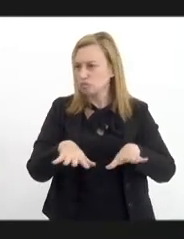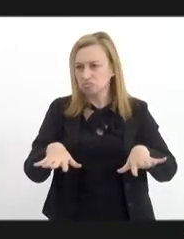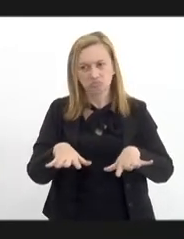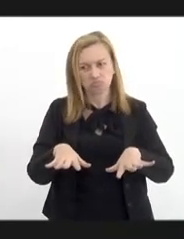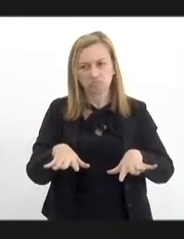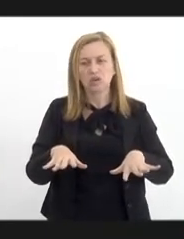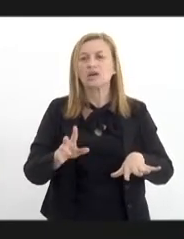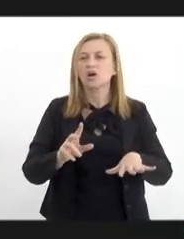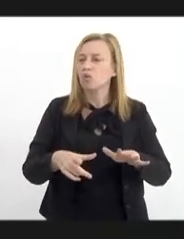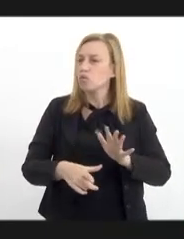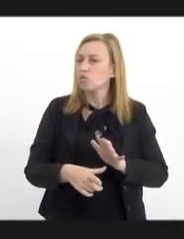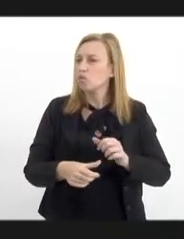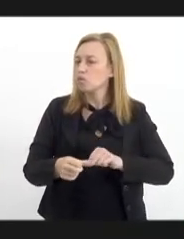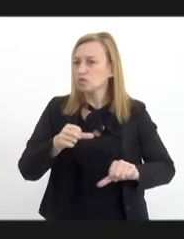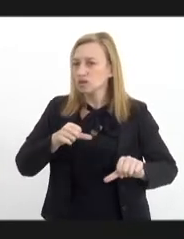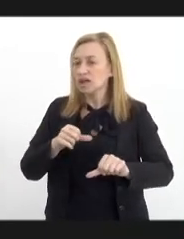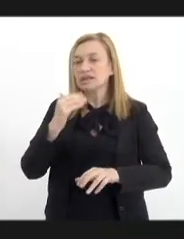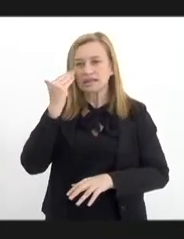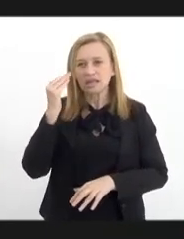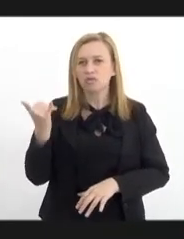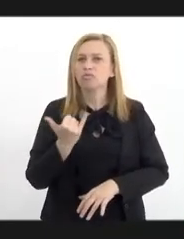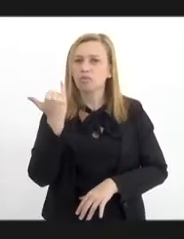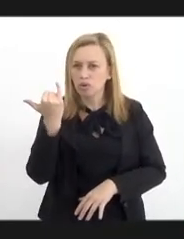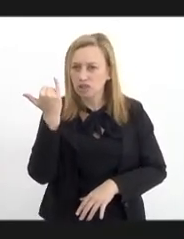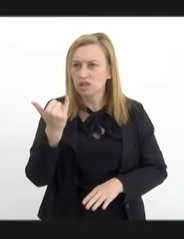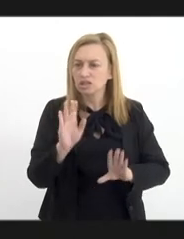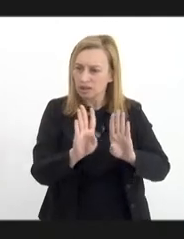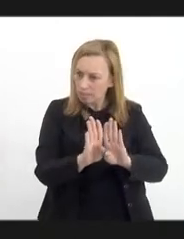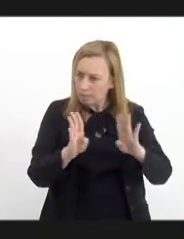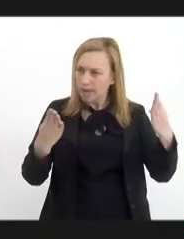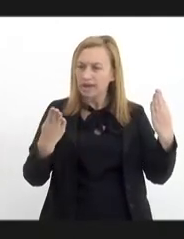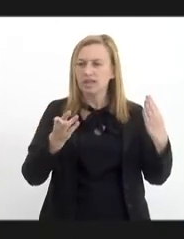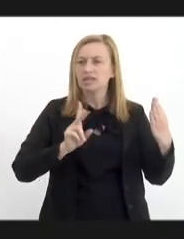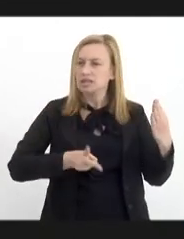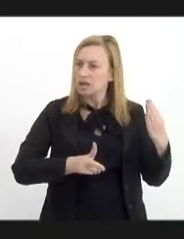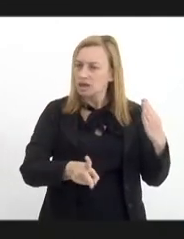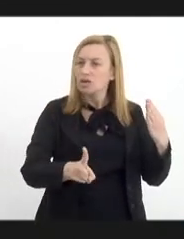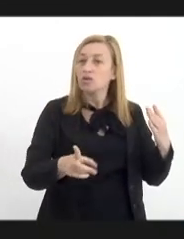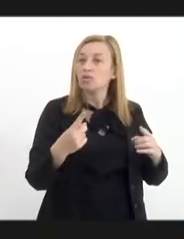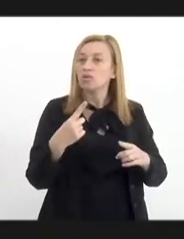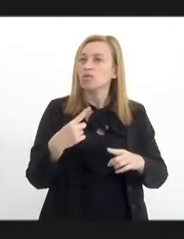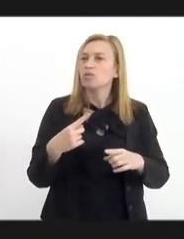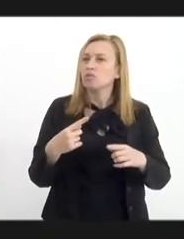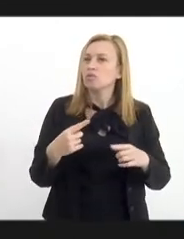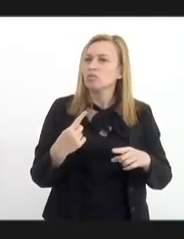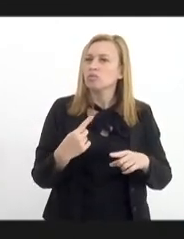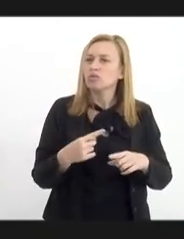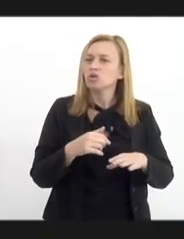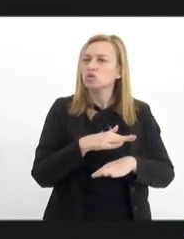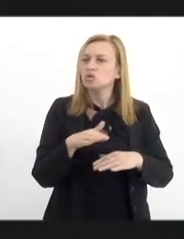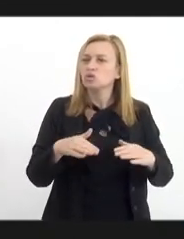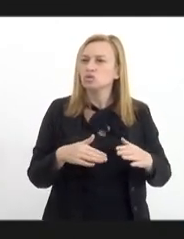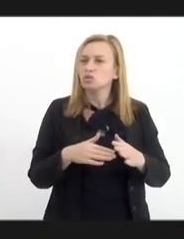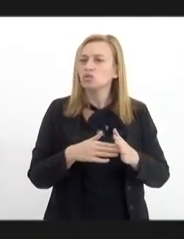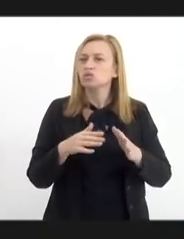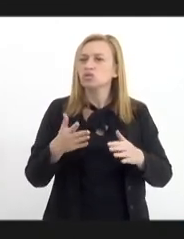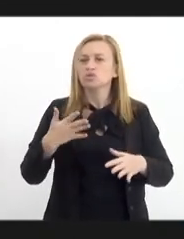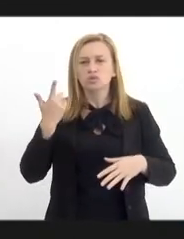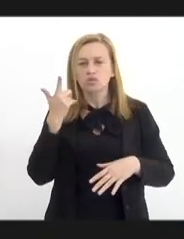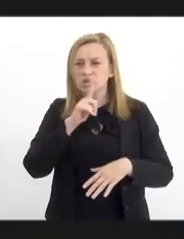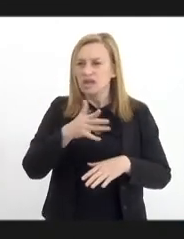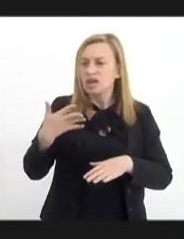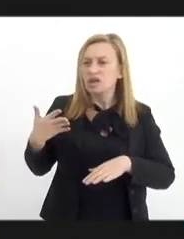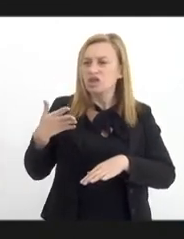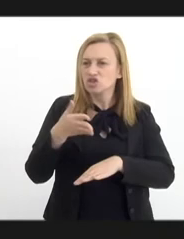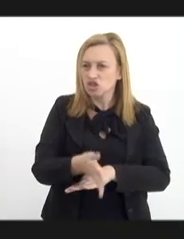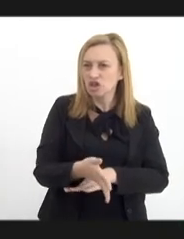ao contrário, a gente entendeu que era importante a porta ficar aberta, porque de fato até onde todos os usuários conseguem chegar, porque os usuários